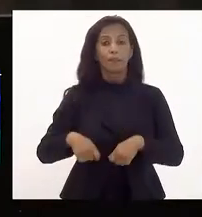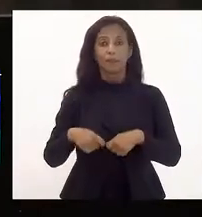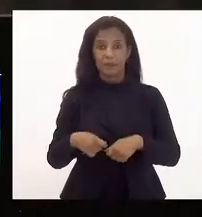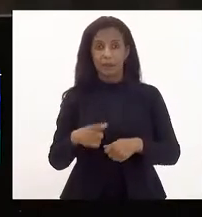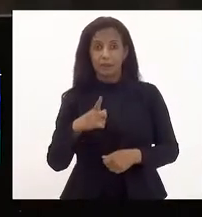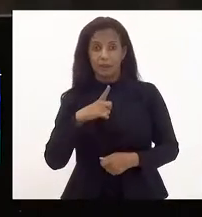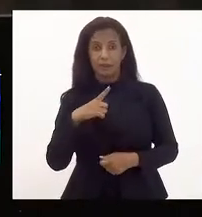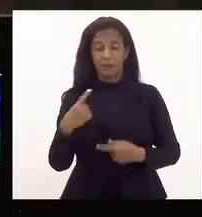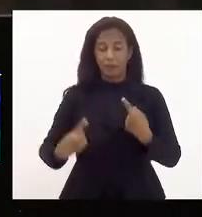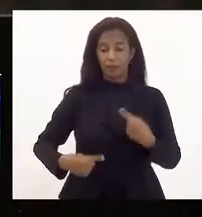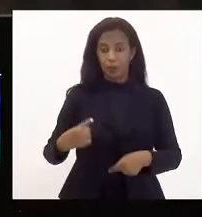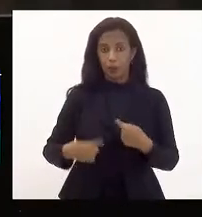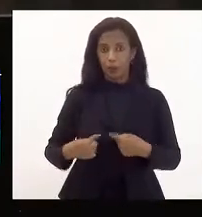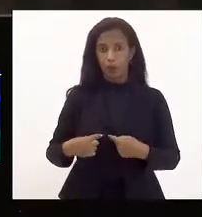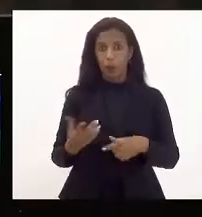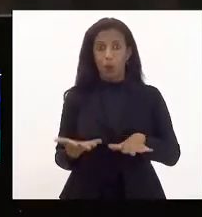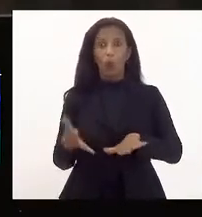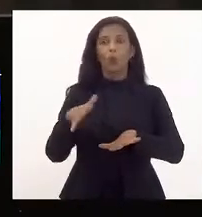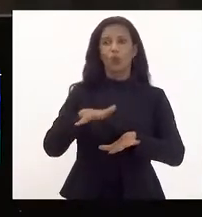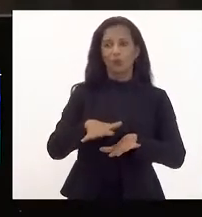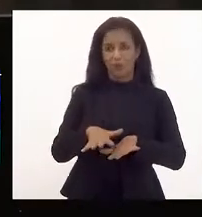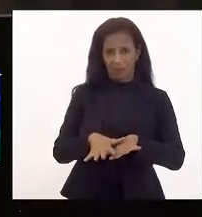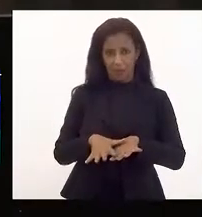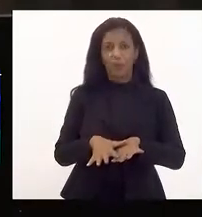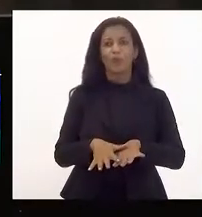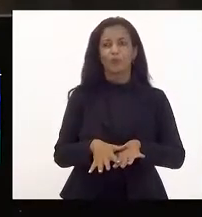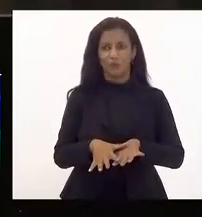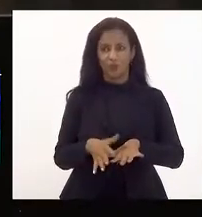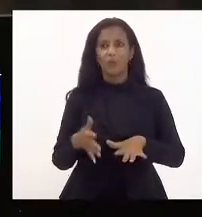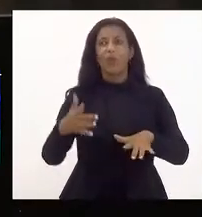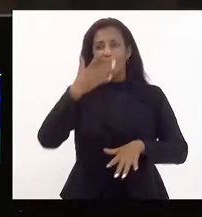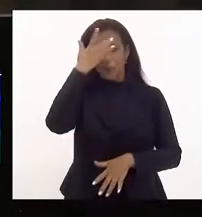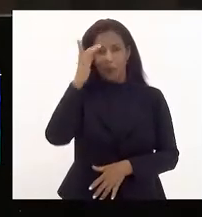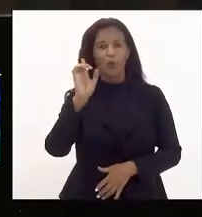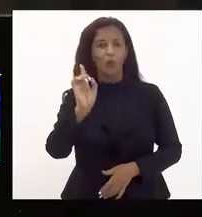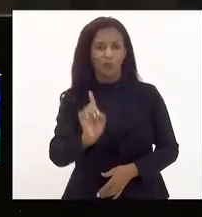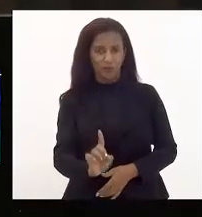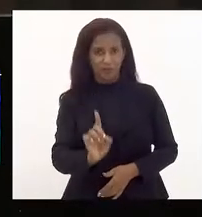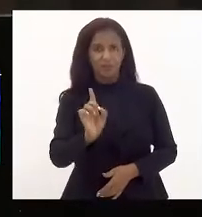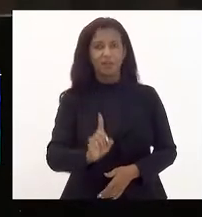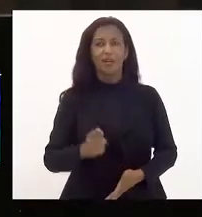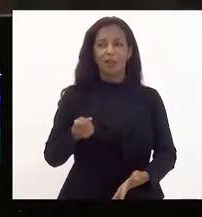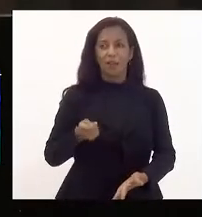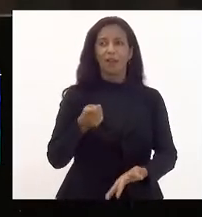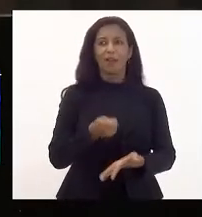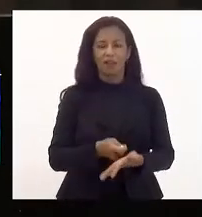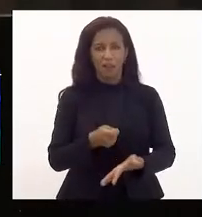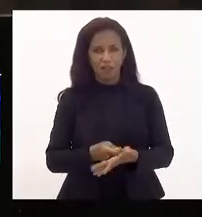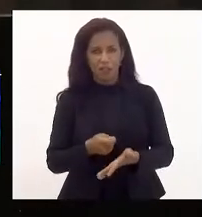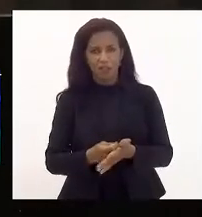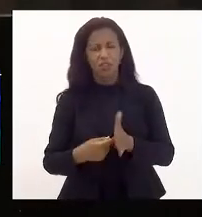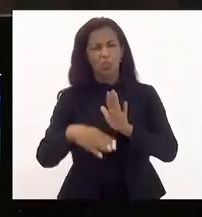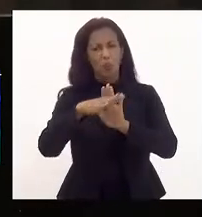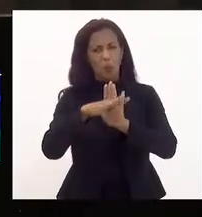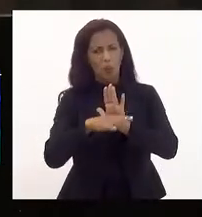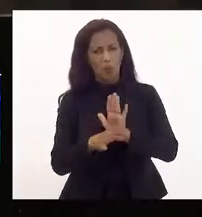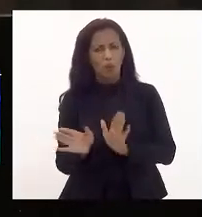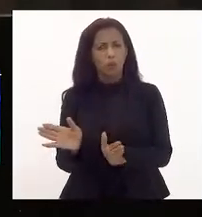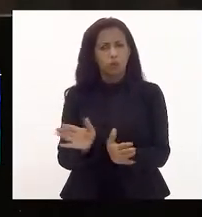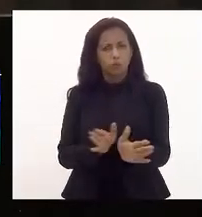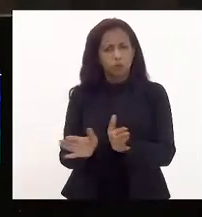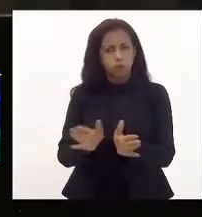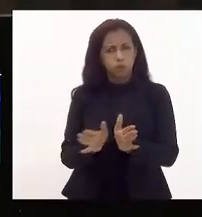efetivar as políticas de inclusão das pessoas com deficiência, garantir programas de acesso